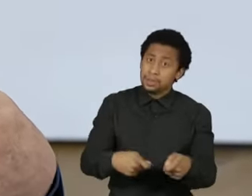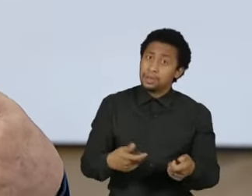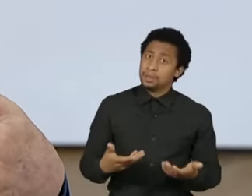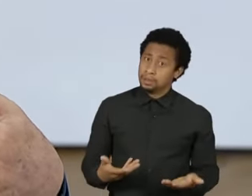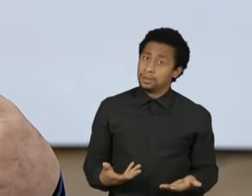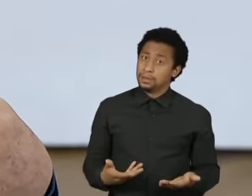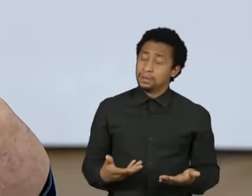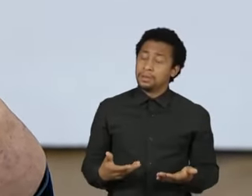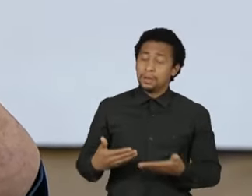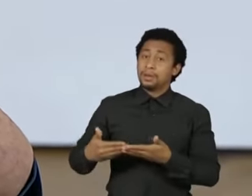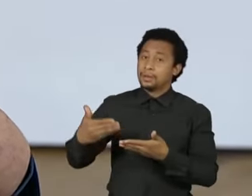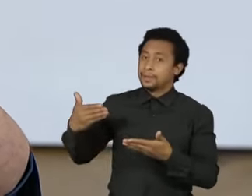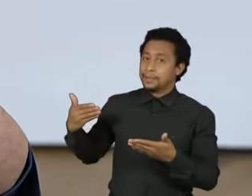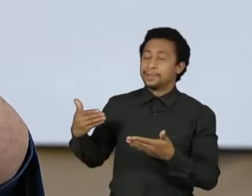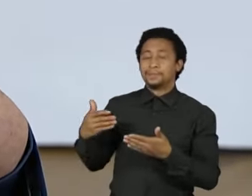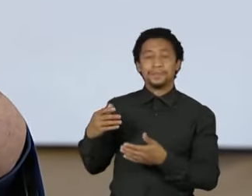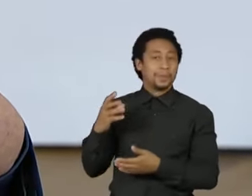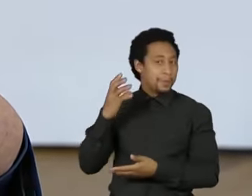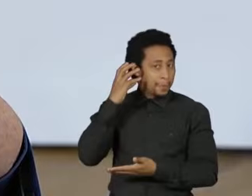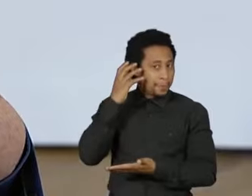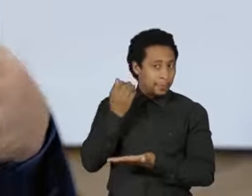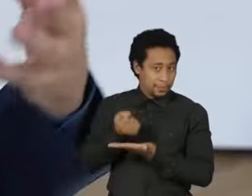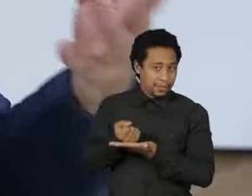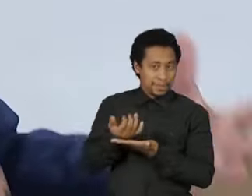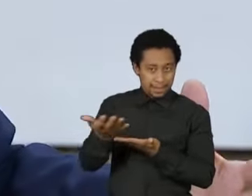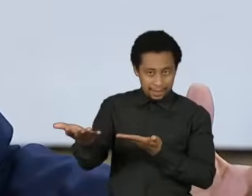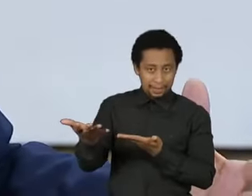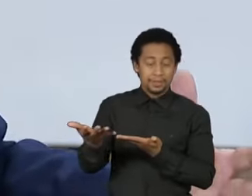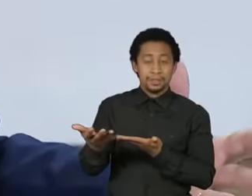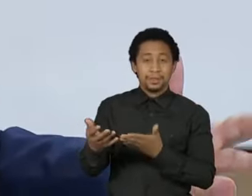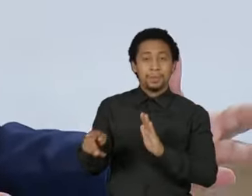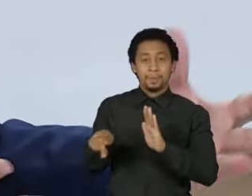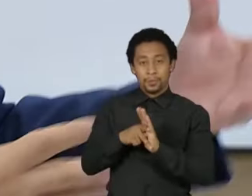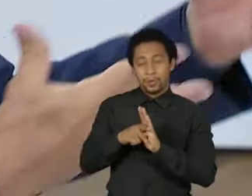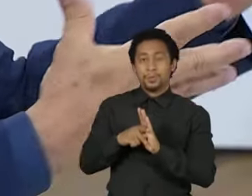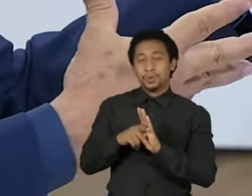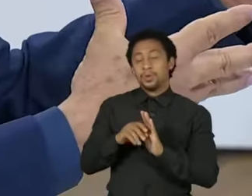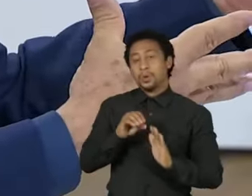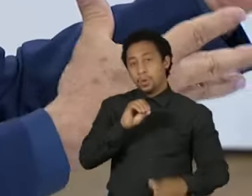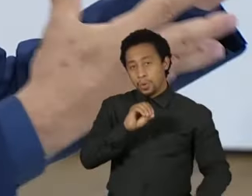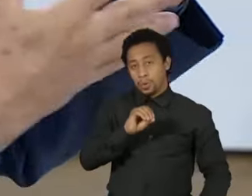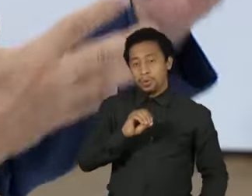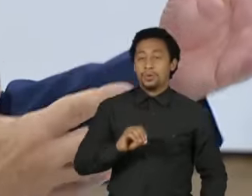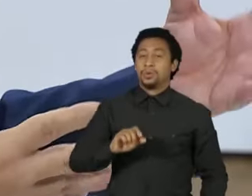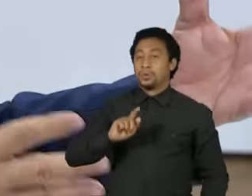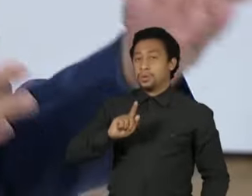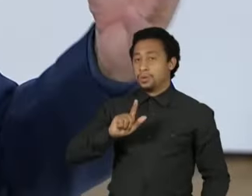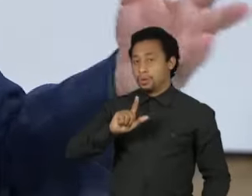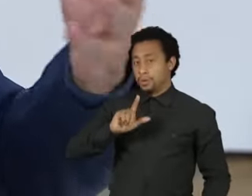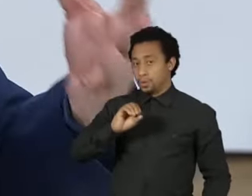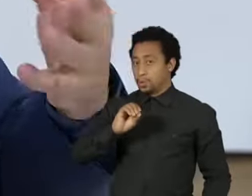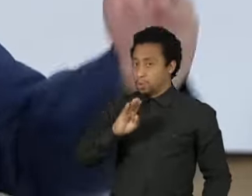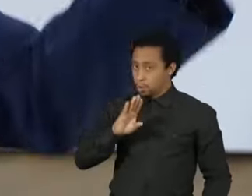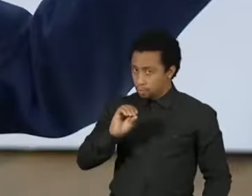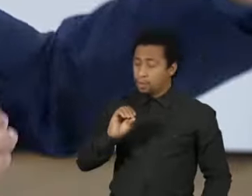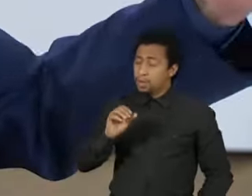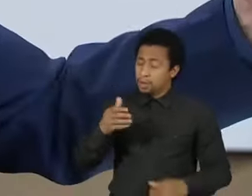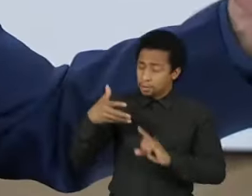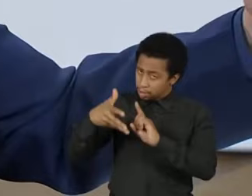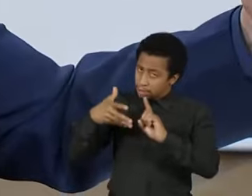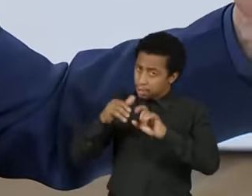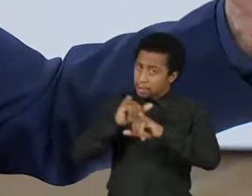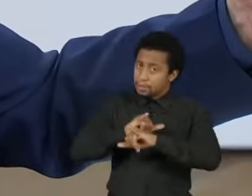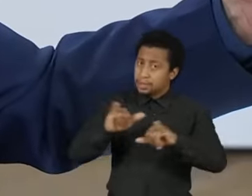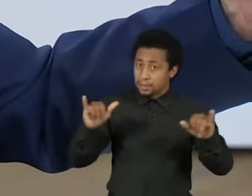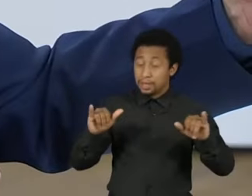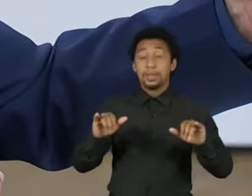eu falei isso recentemente no podcast do Globo, é possível os governadores liderarem as suas polícias. Até porque eles são